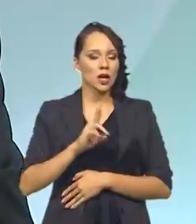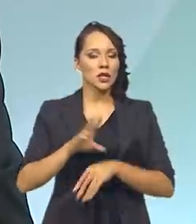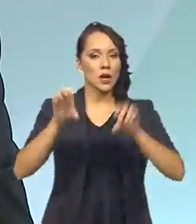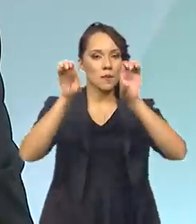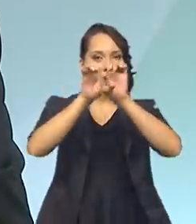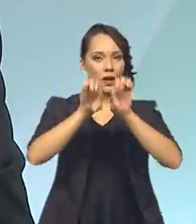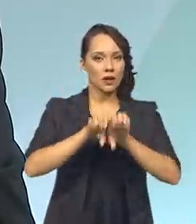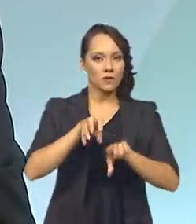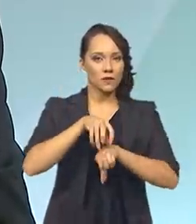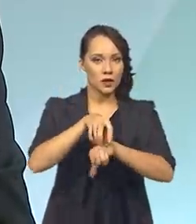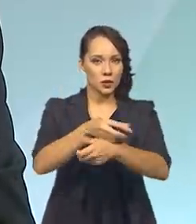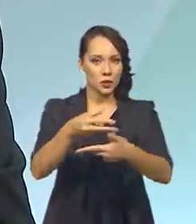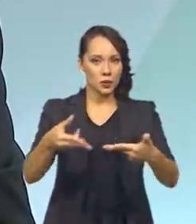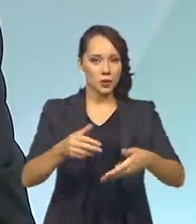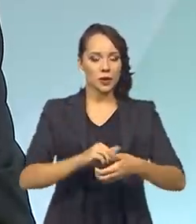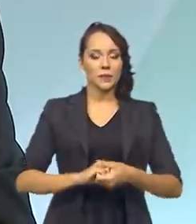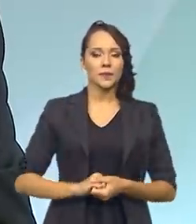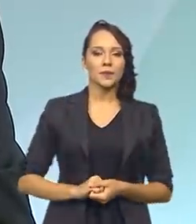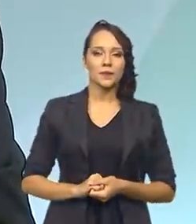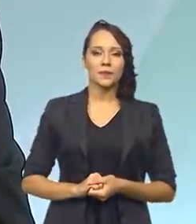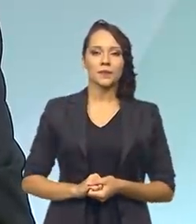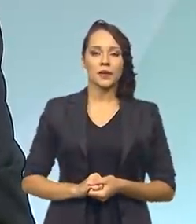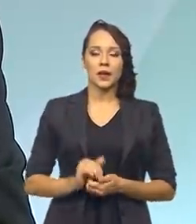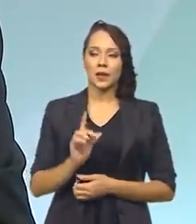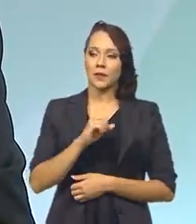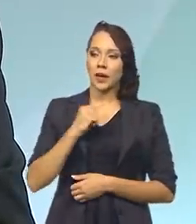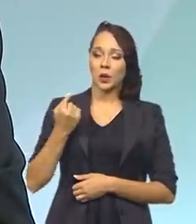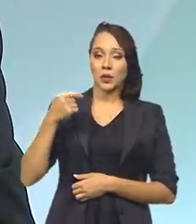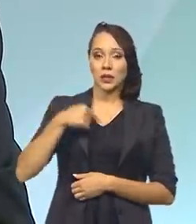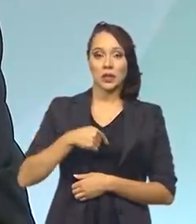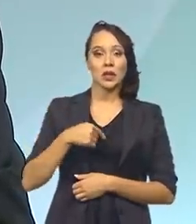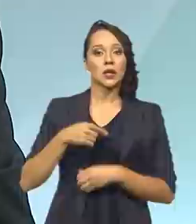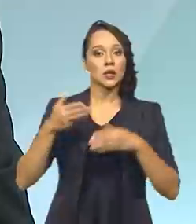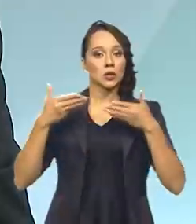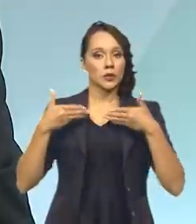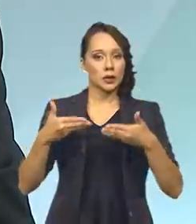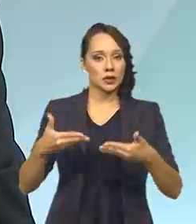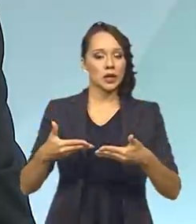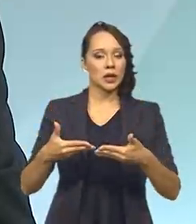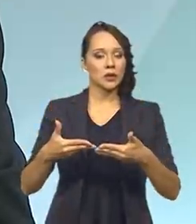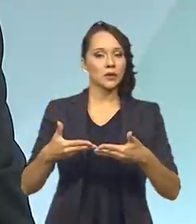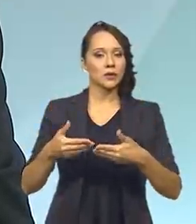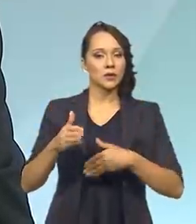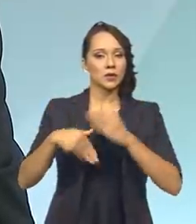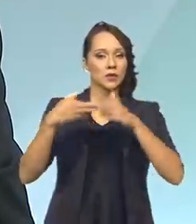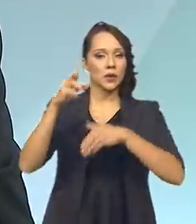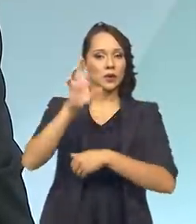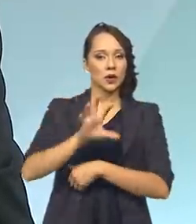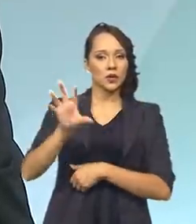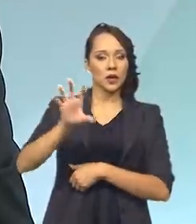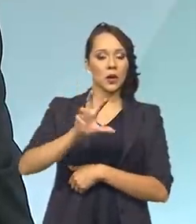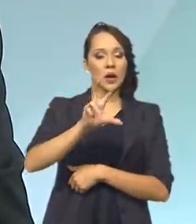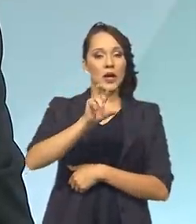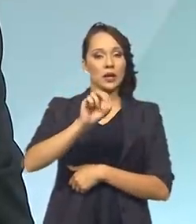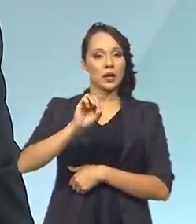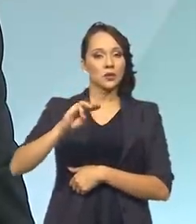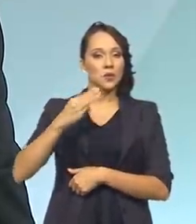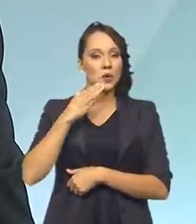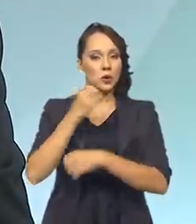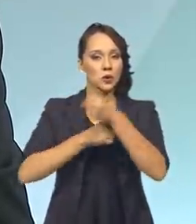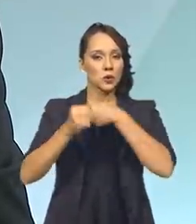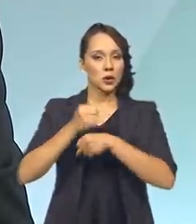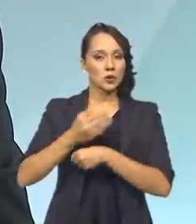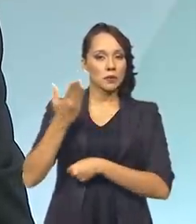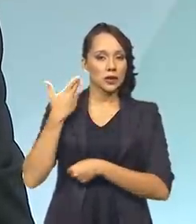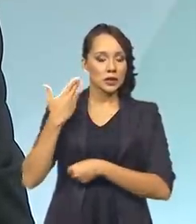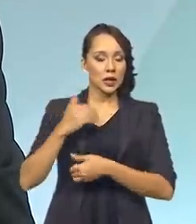infraestrutura e, para nós, aqui do Ministério do Desenvolvimento Regional, 500 milhões no ano passado para